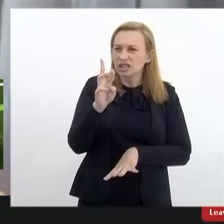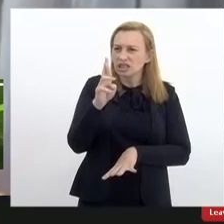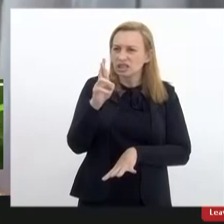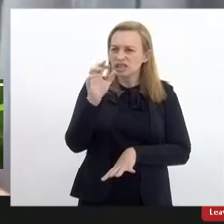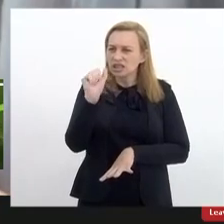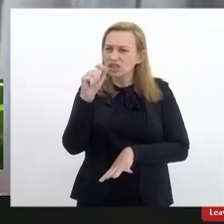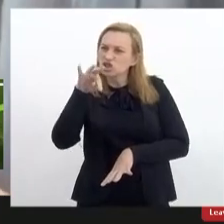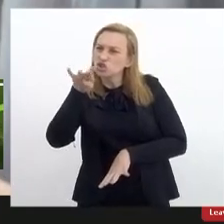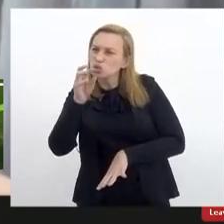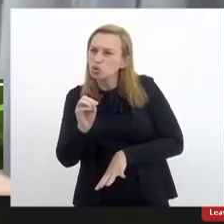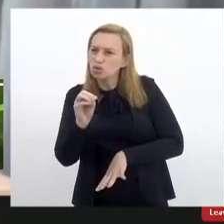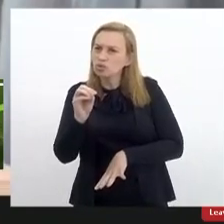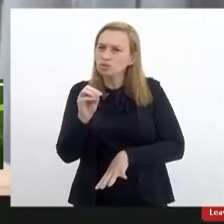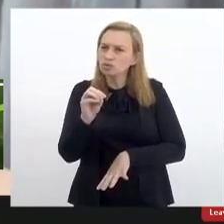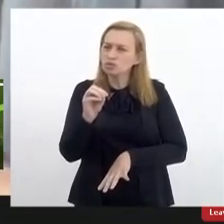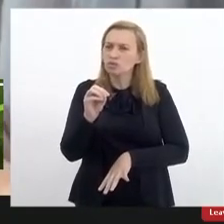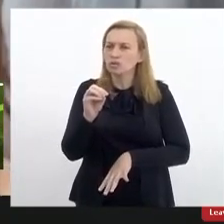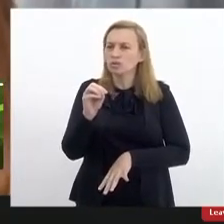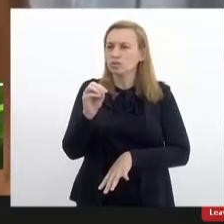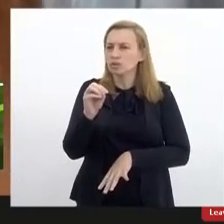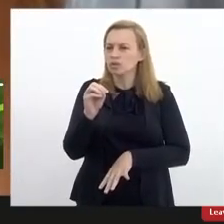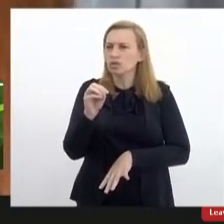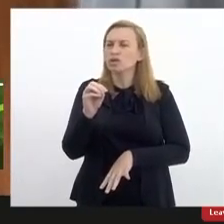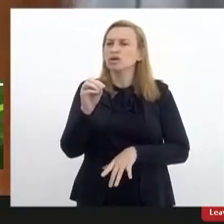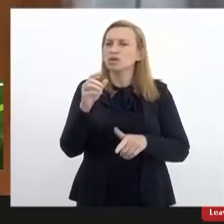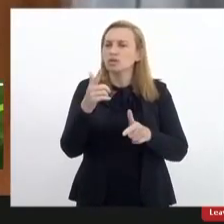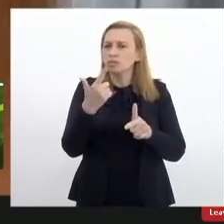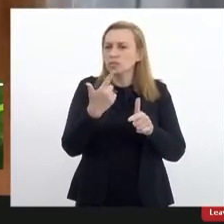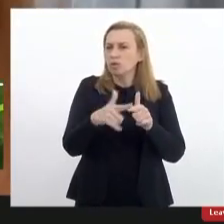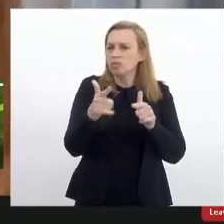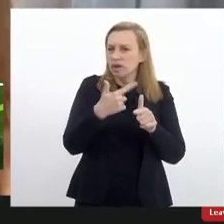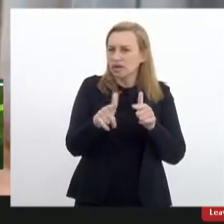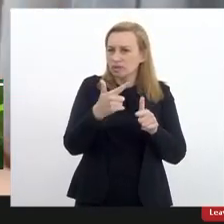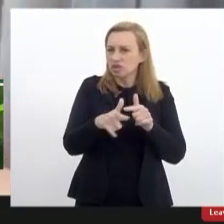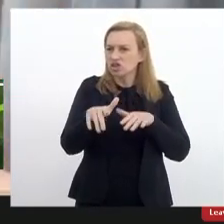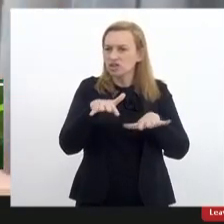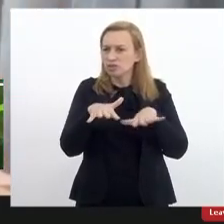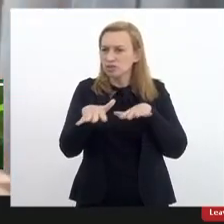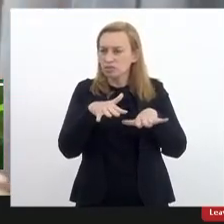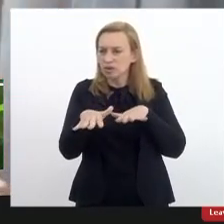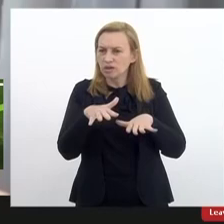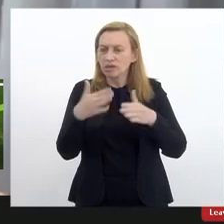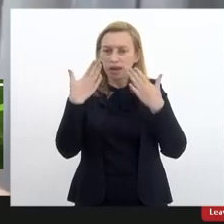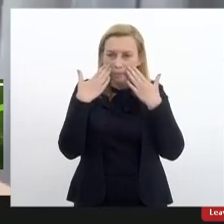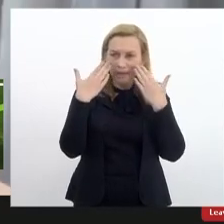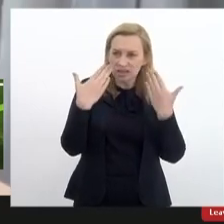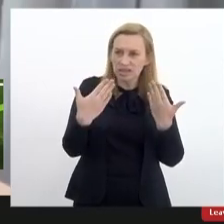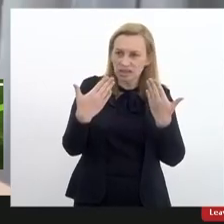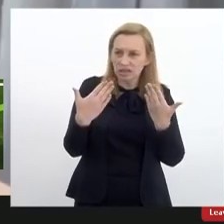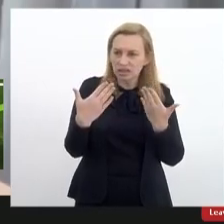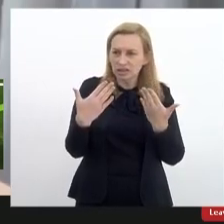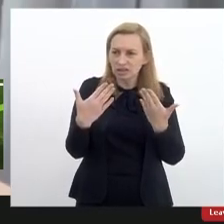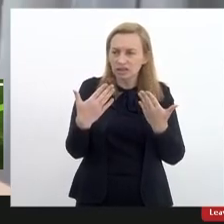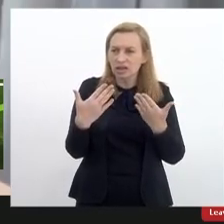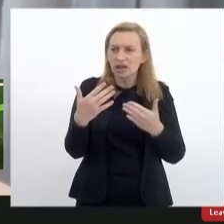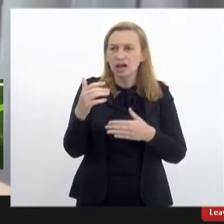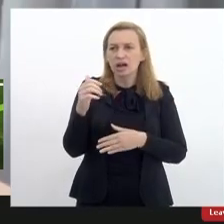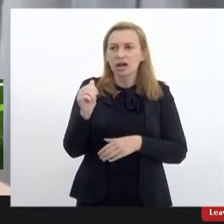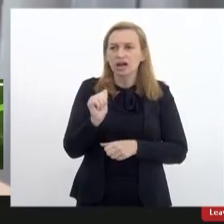desenvolvimento né aqueles que apresentam altas habilidades